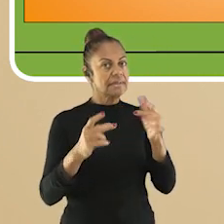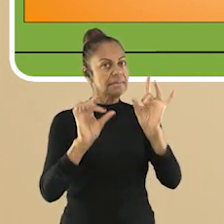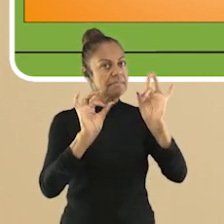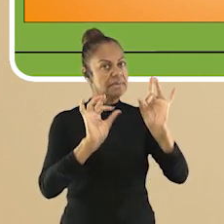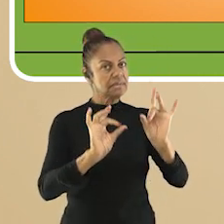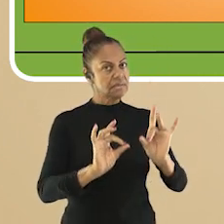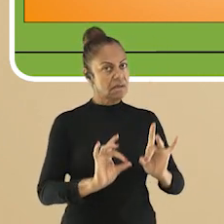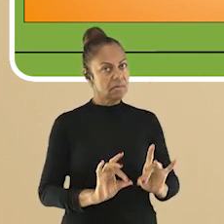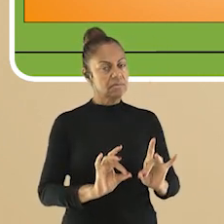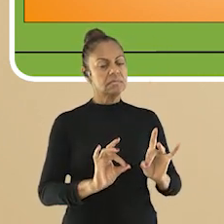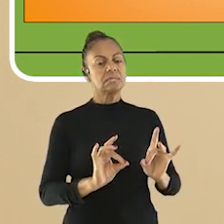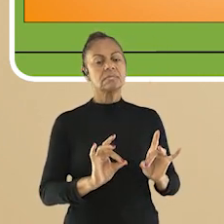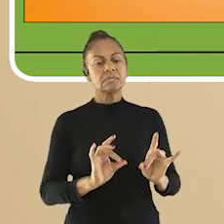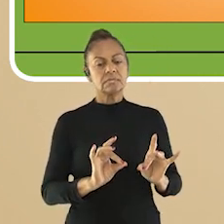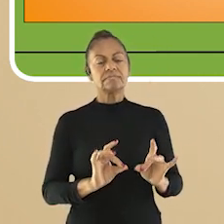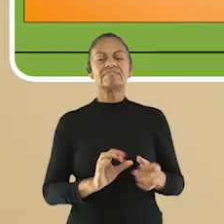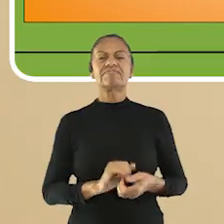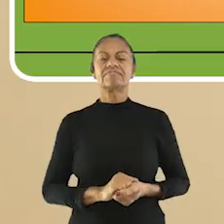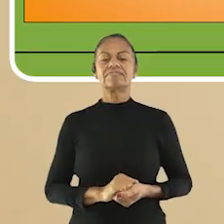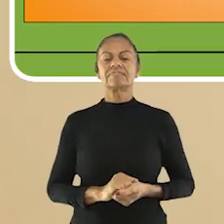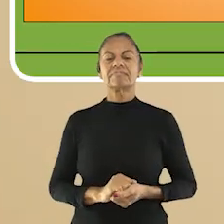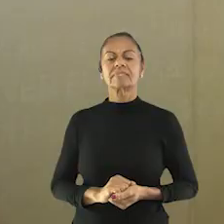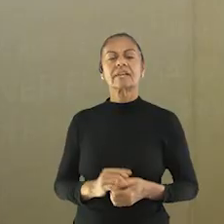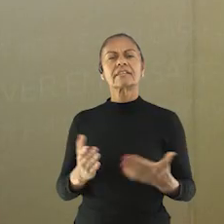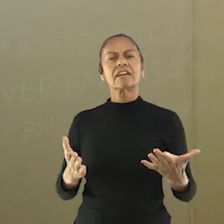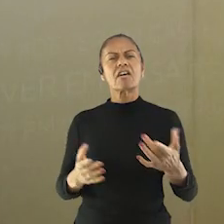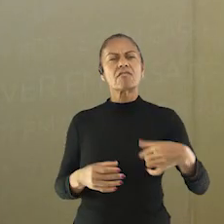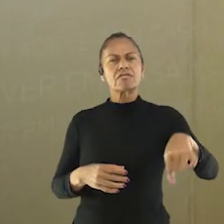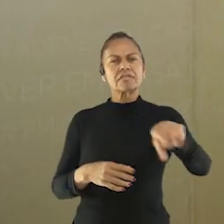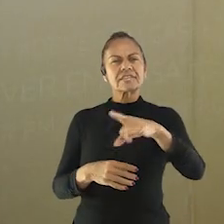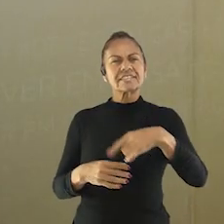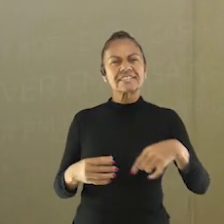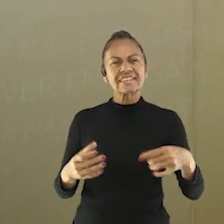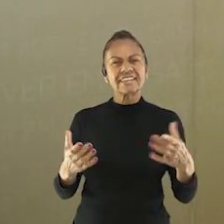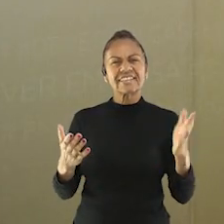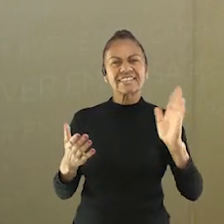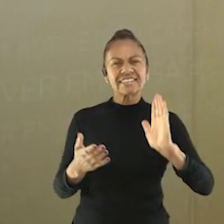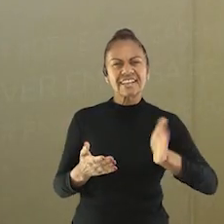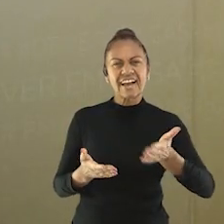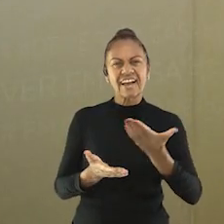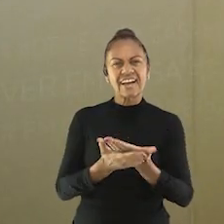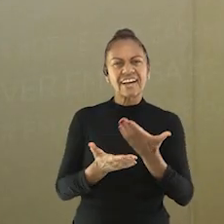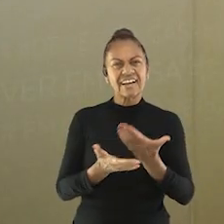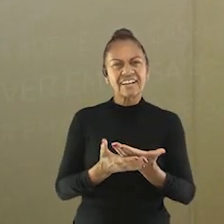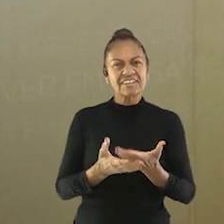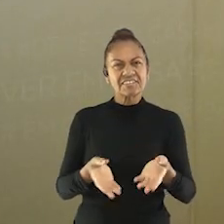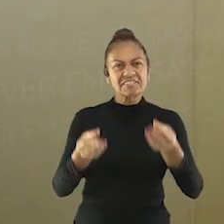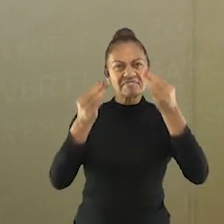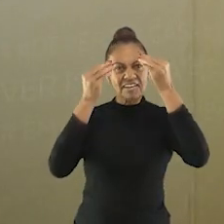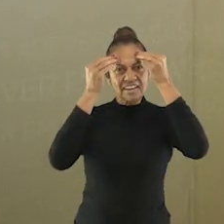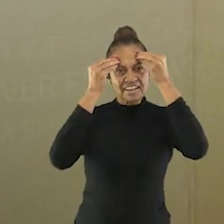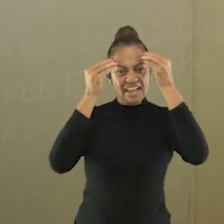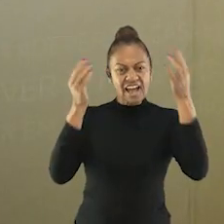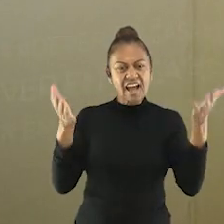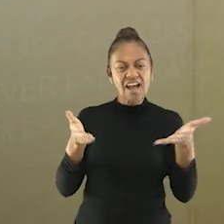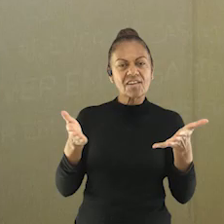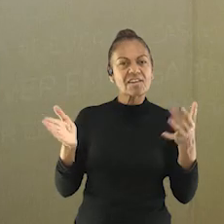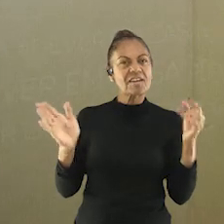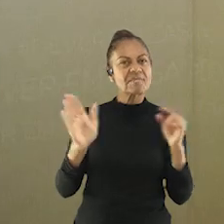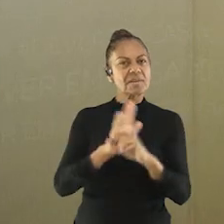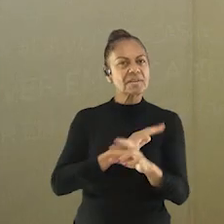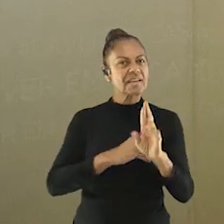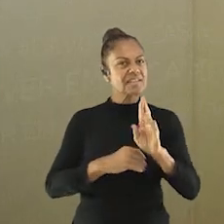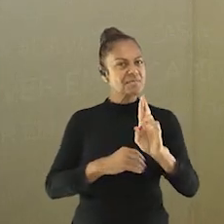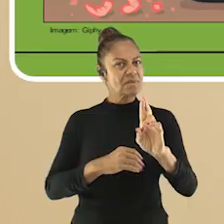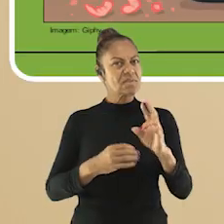preciso manter o alimento fora da dieta de forma definitiva. Mas e aí, depois de tudo que a gente estudou, acham possível responder a pergunta do dia? Ficou